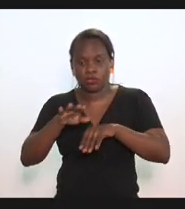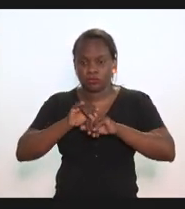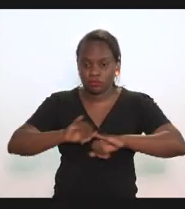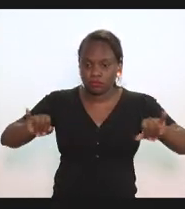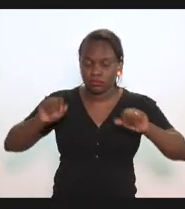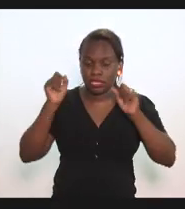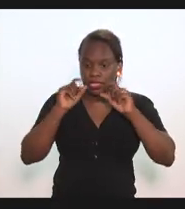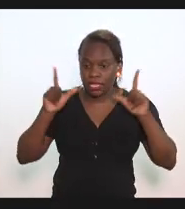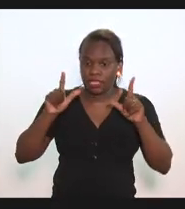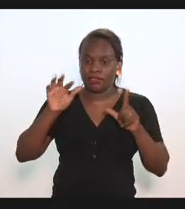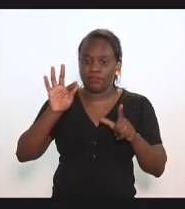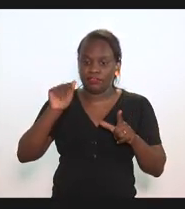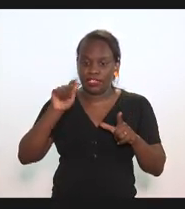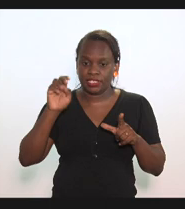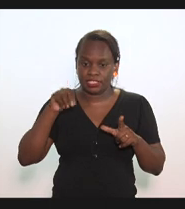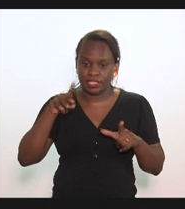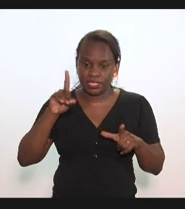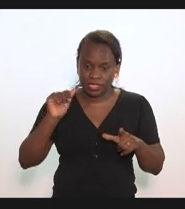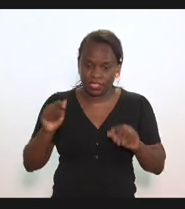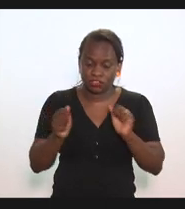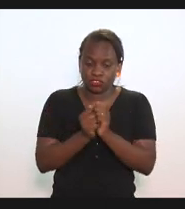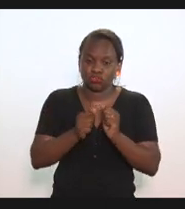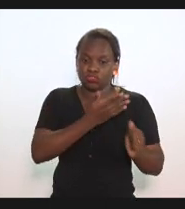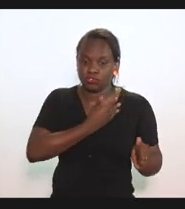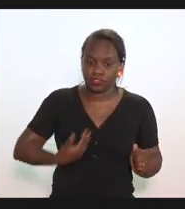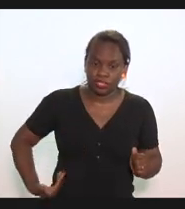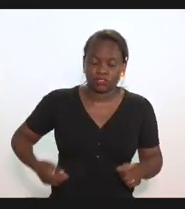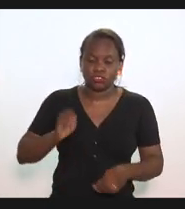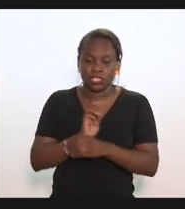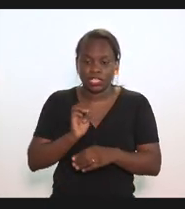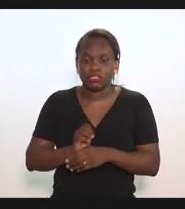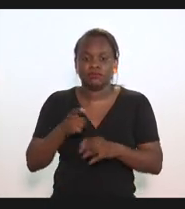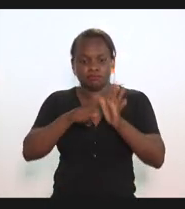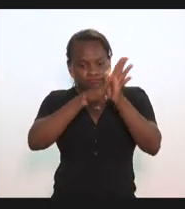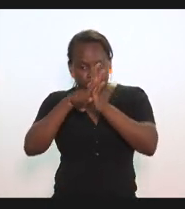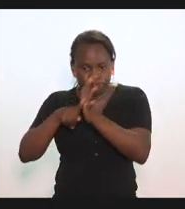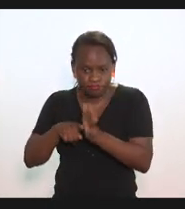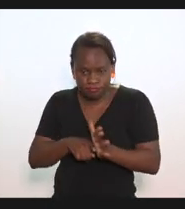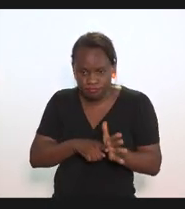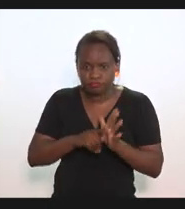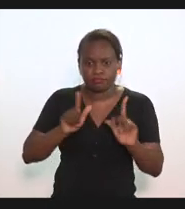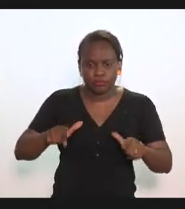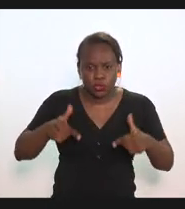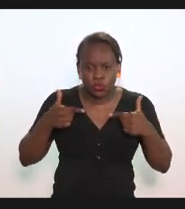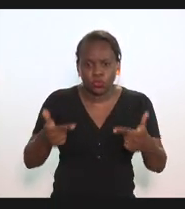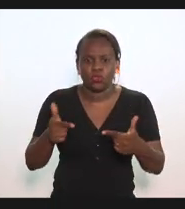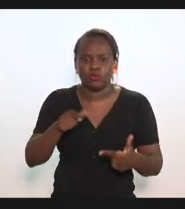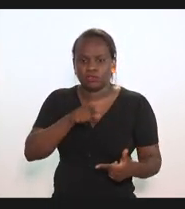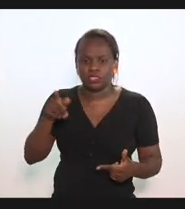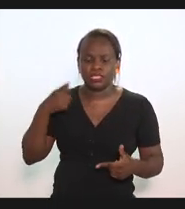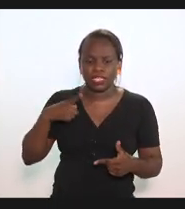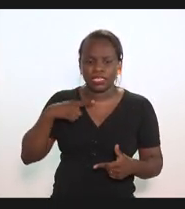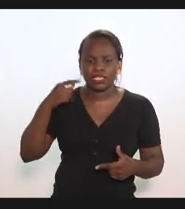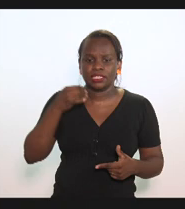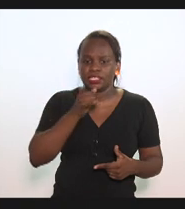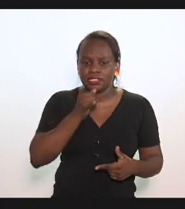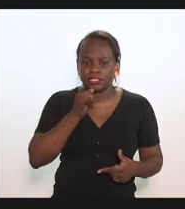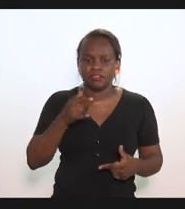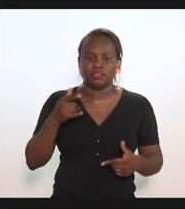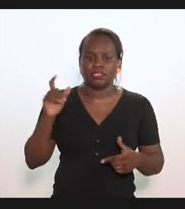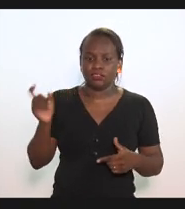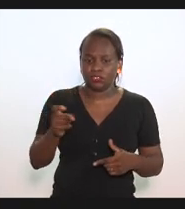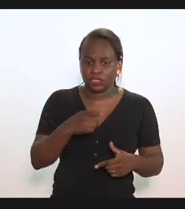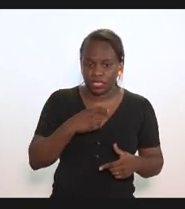a Fazenda para que junto com o governo do Estado passa a fiscalizar a zelar para você ter uma ideia o posto fiscal